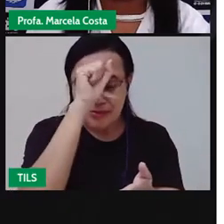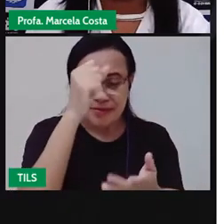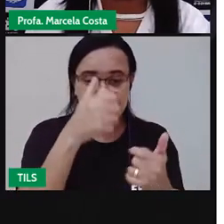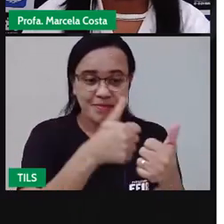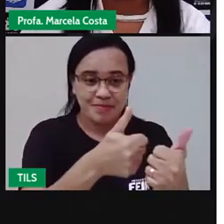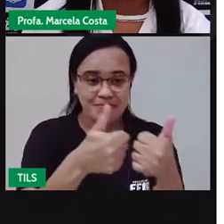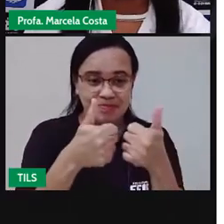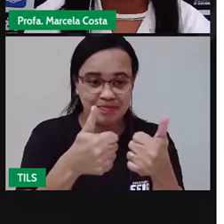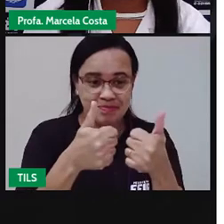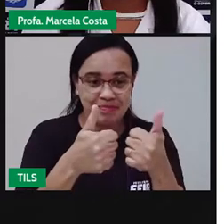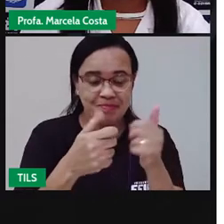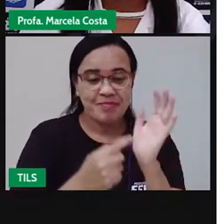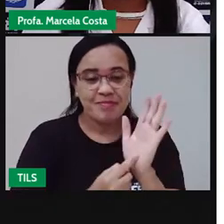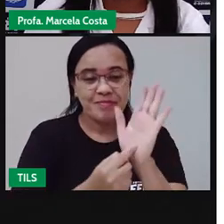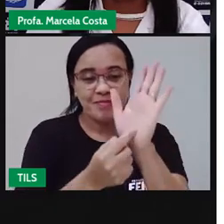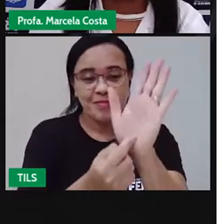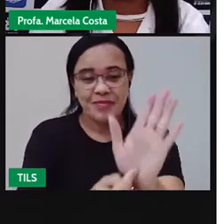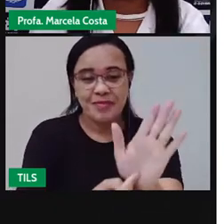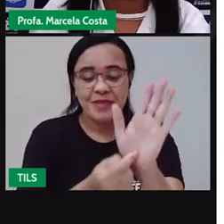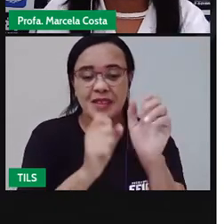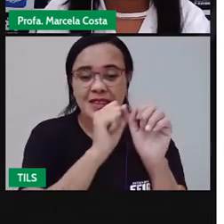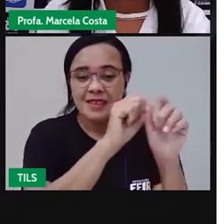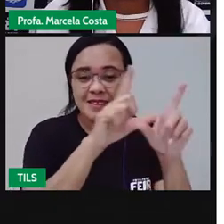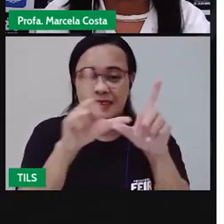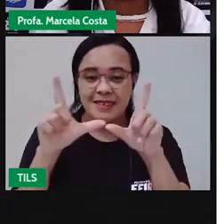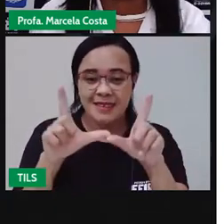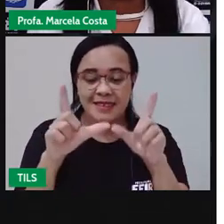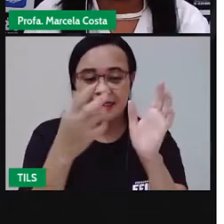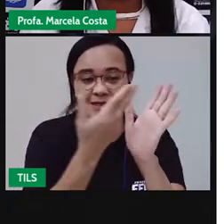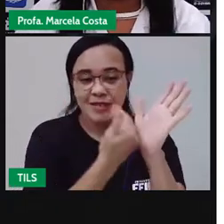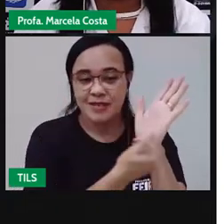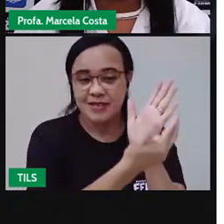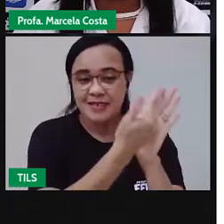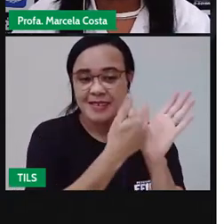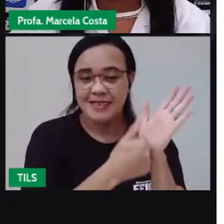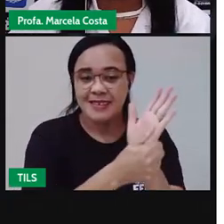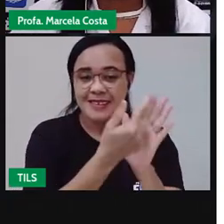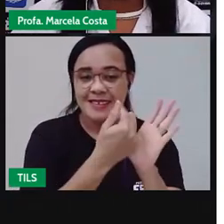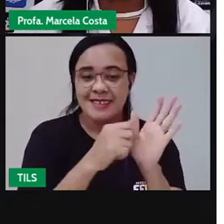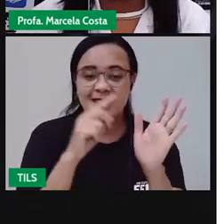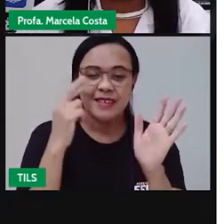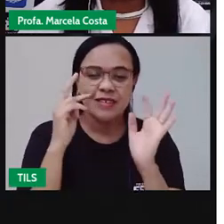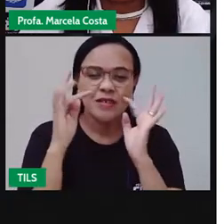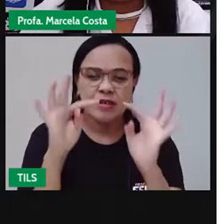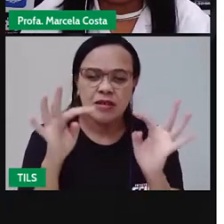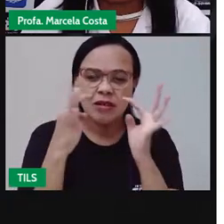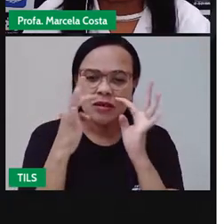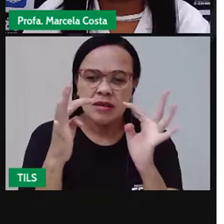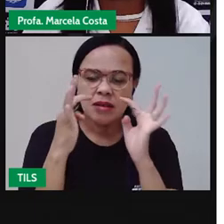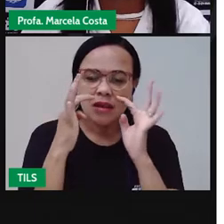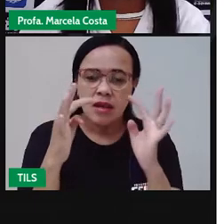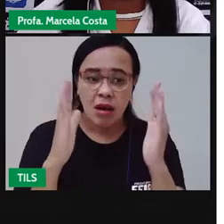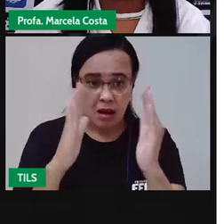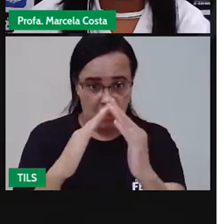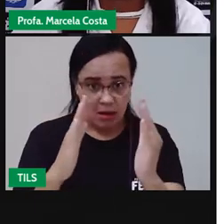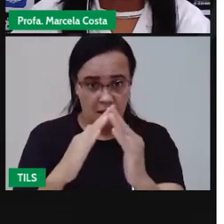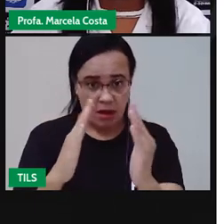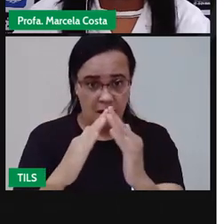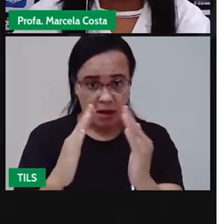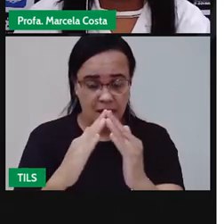Deixa eu te mostrar aqui essa imagem. Observe aí essa casa,